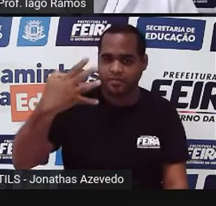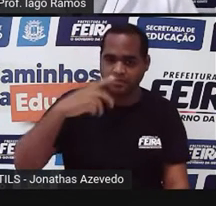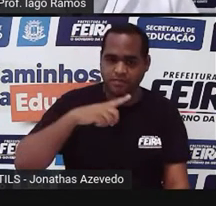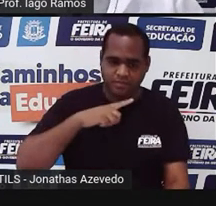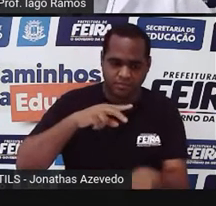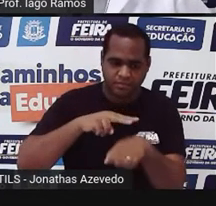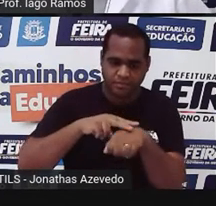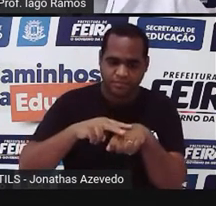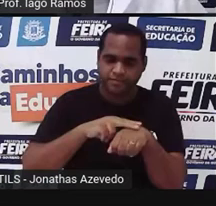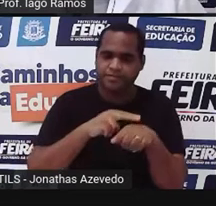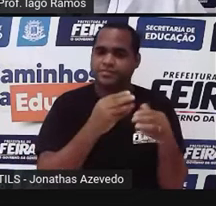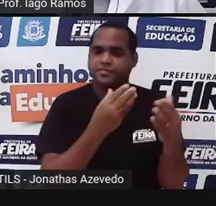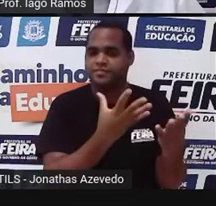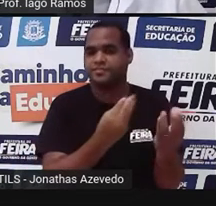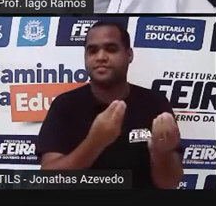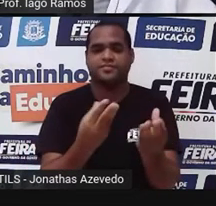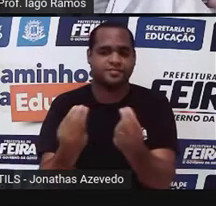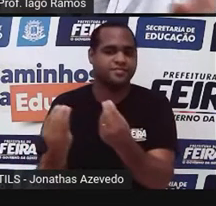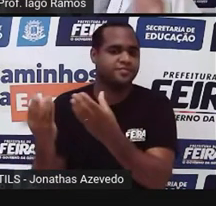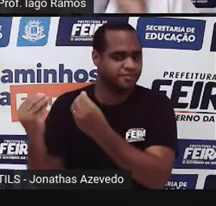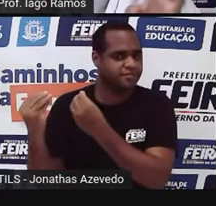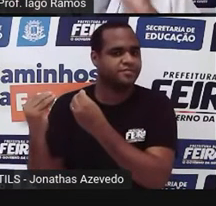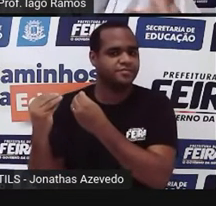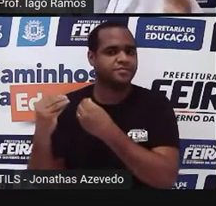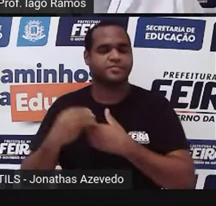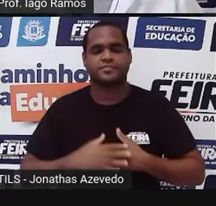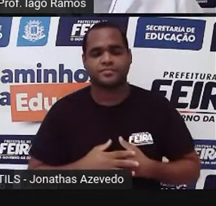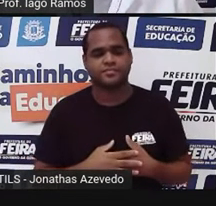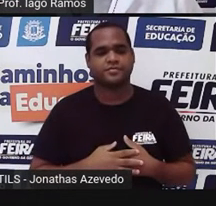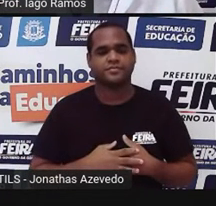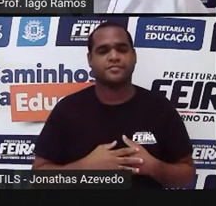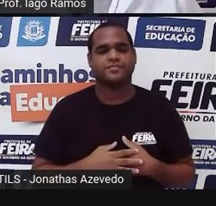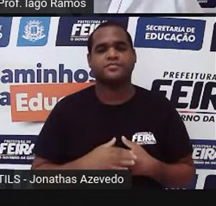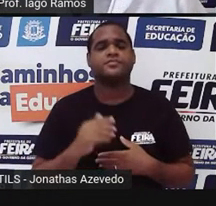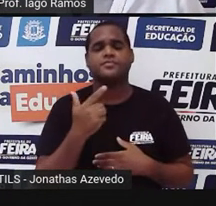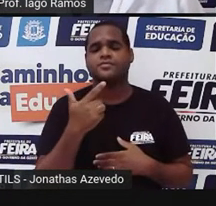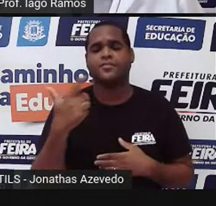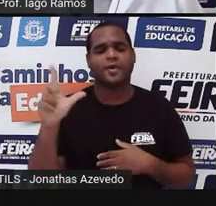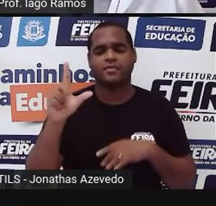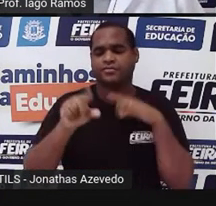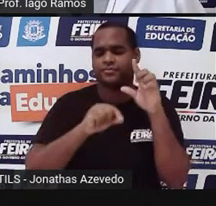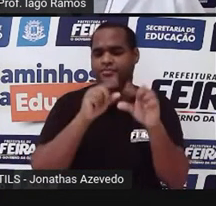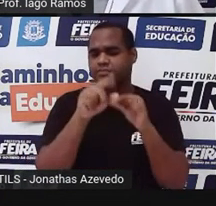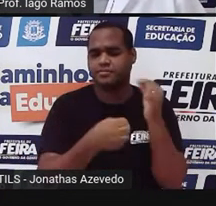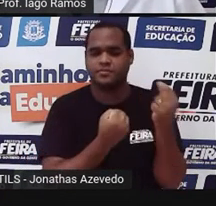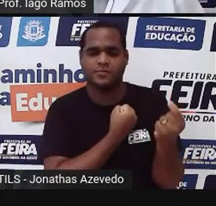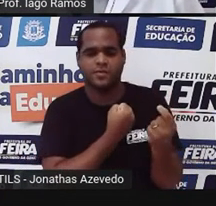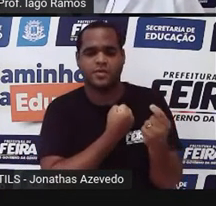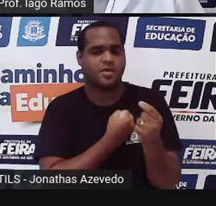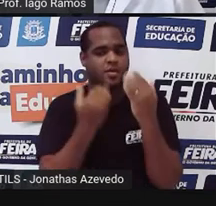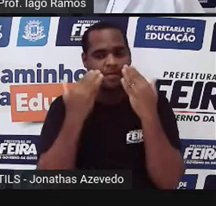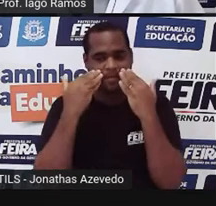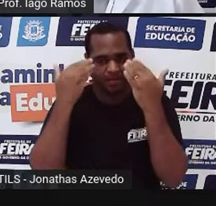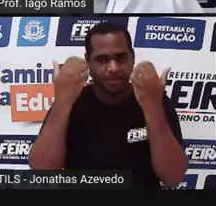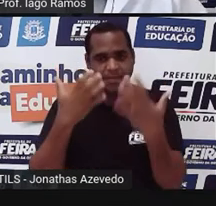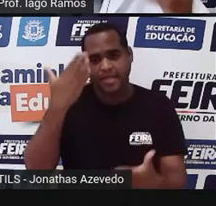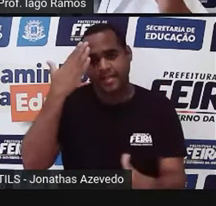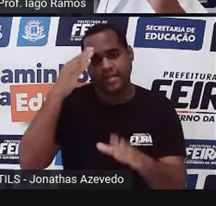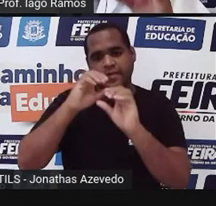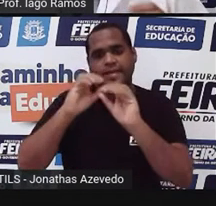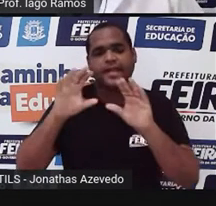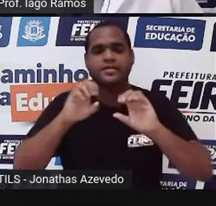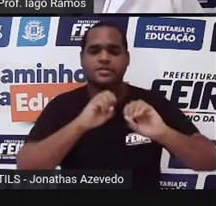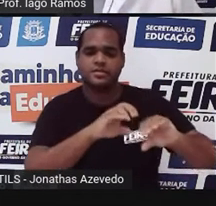verde para bastante coisa. Então, qual número aí vai representar o quanto você entendeu dessa aula?